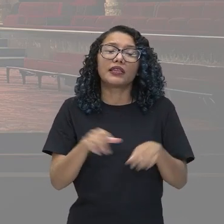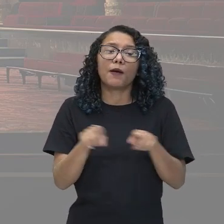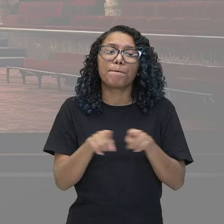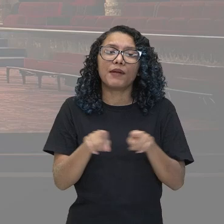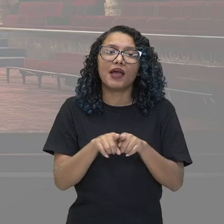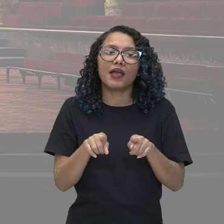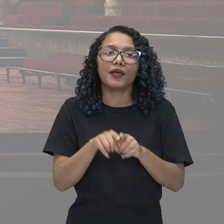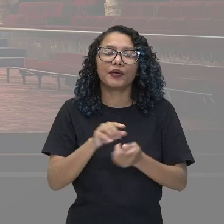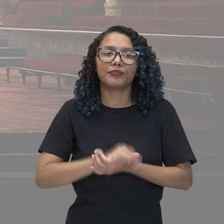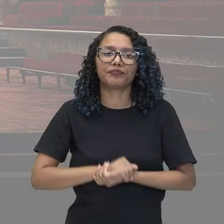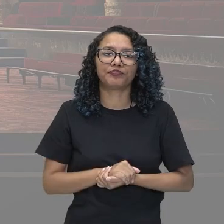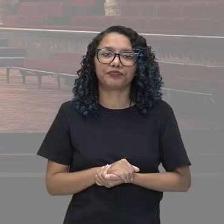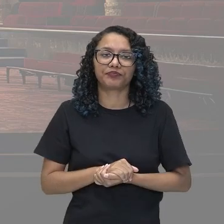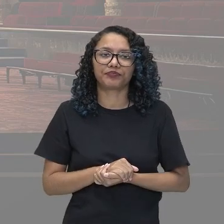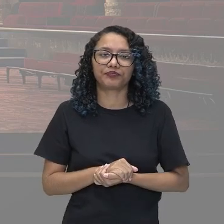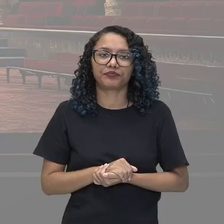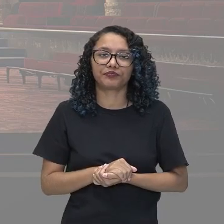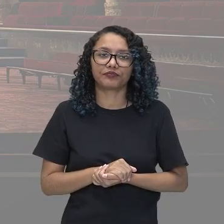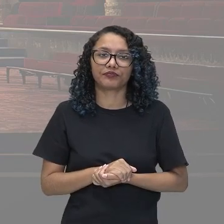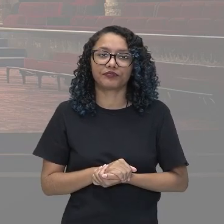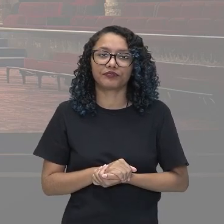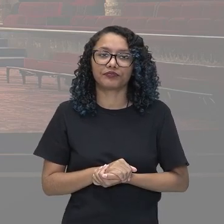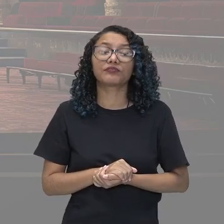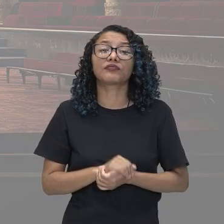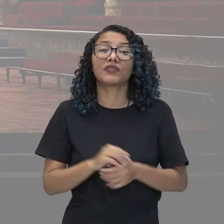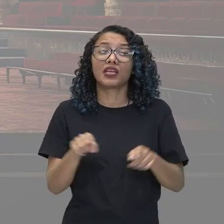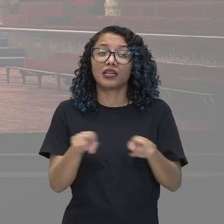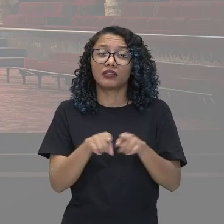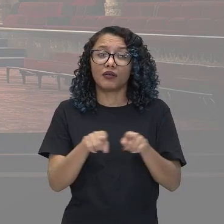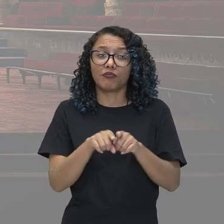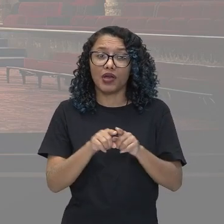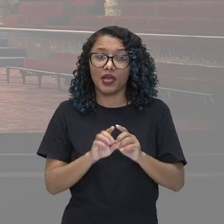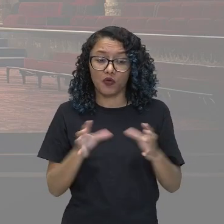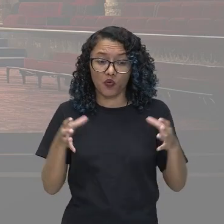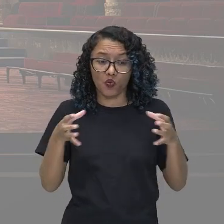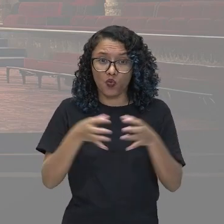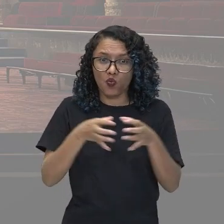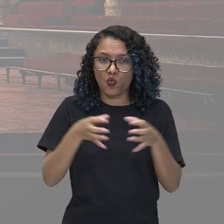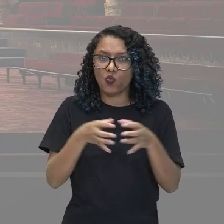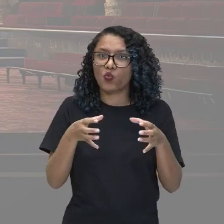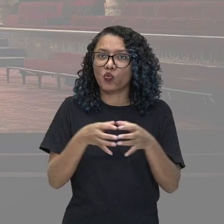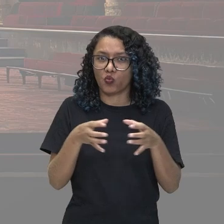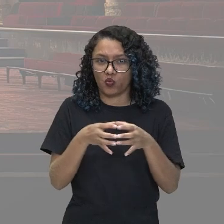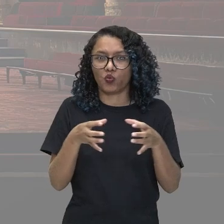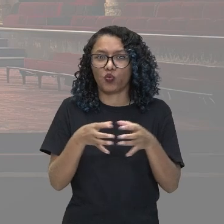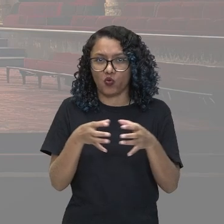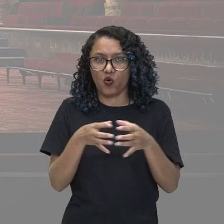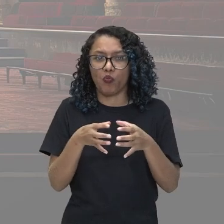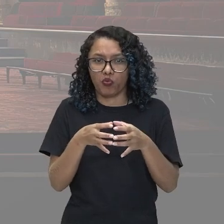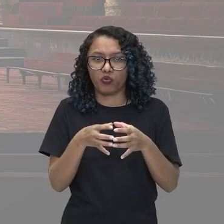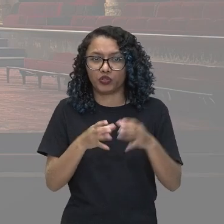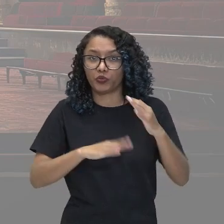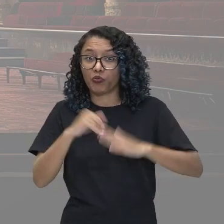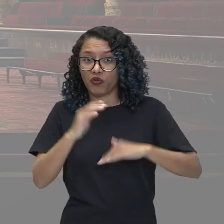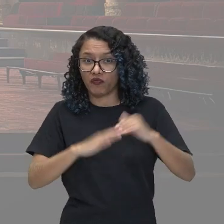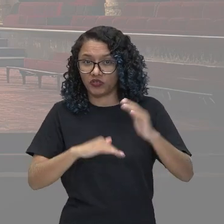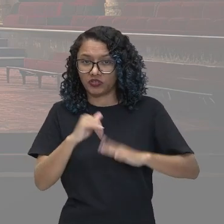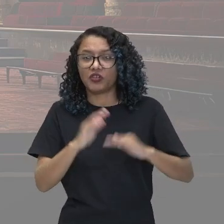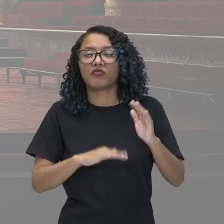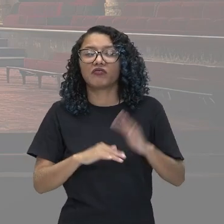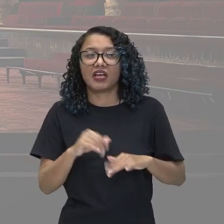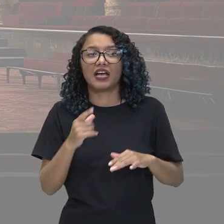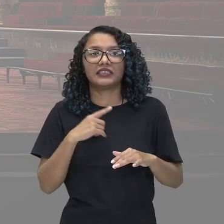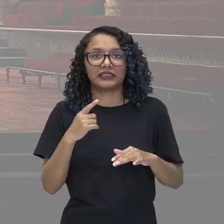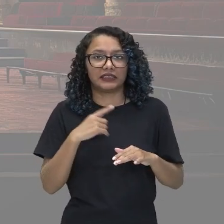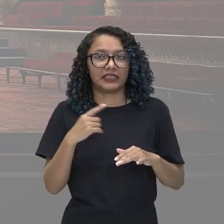primeiramente, existe uma equipe técnica muito grande depois que esse libreto é escrito, ou seja, a narração da